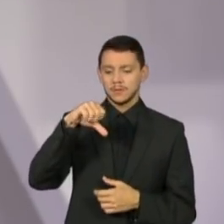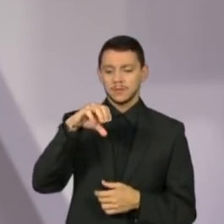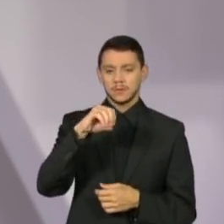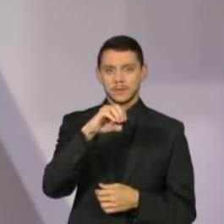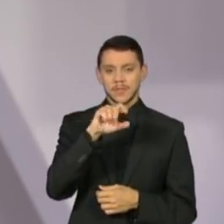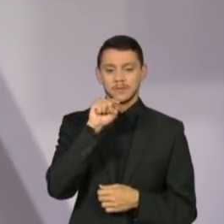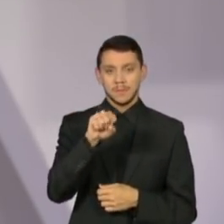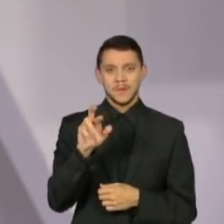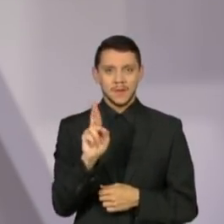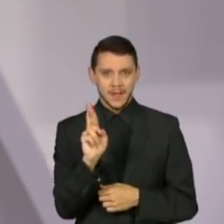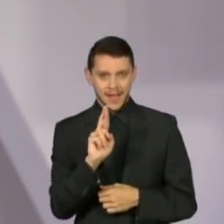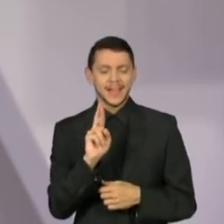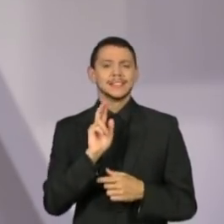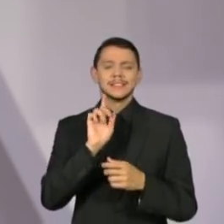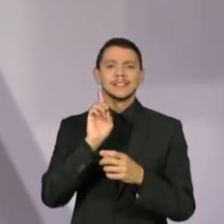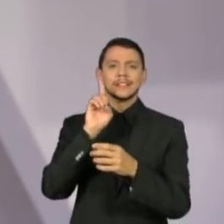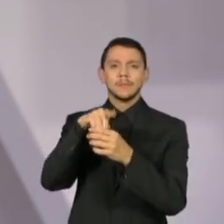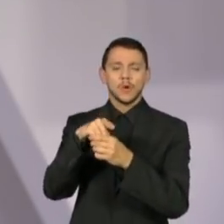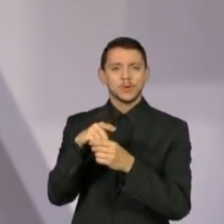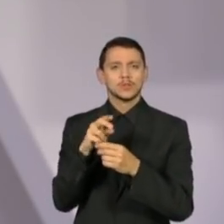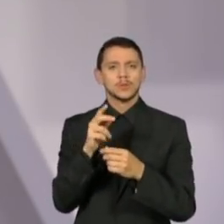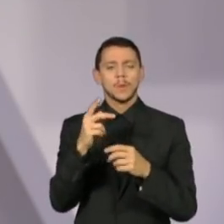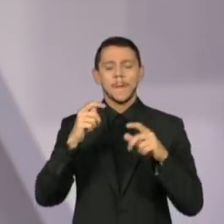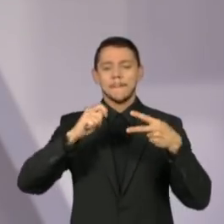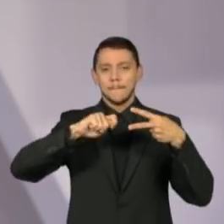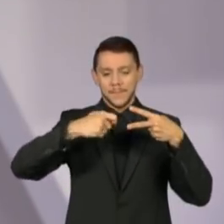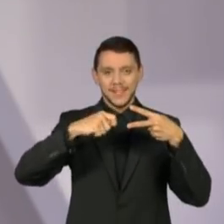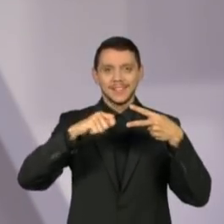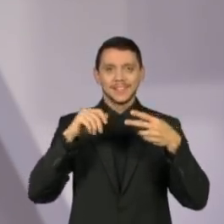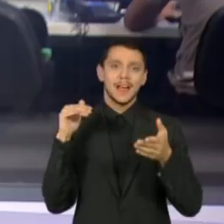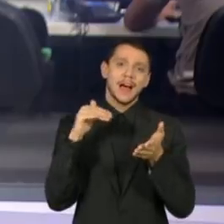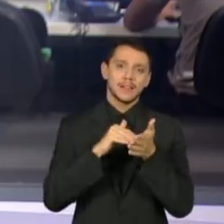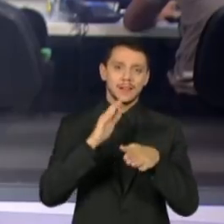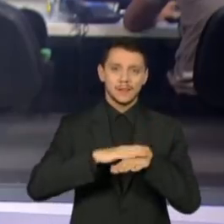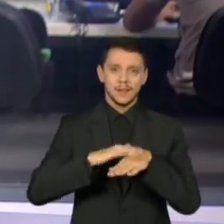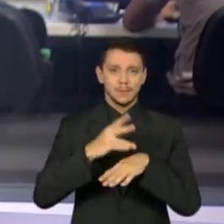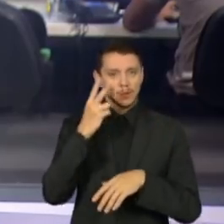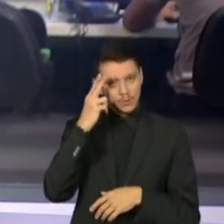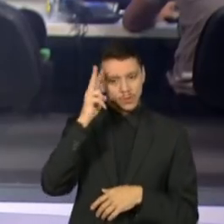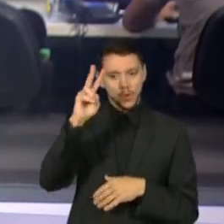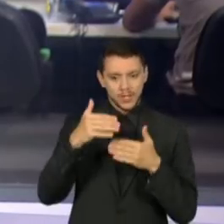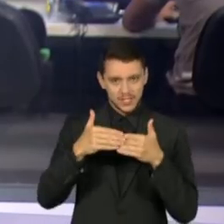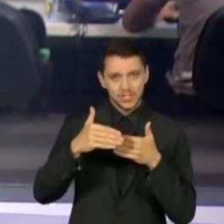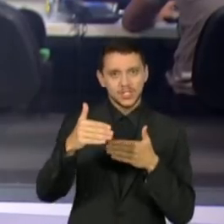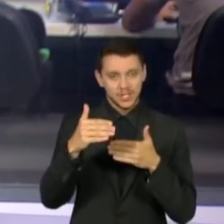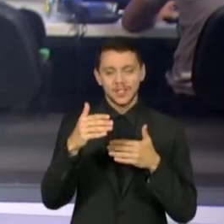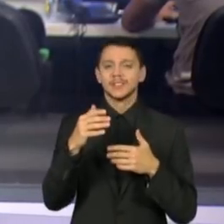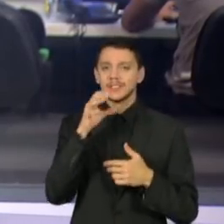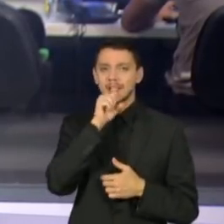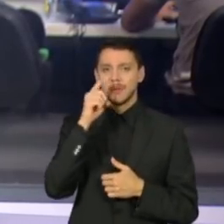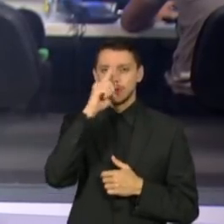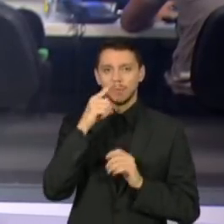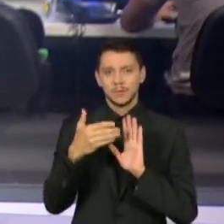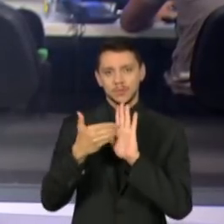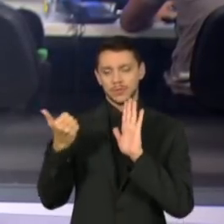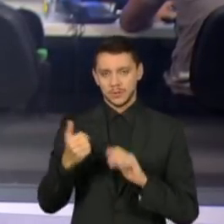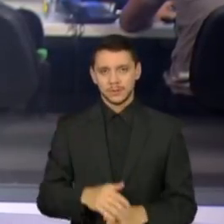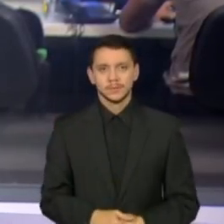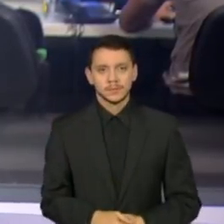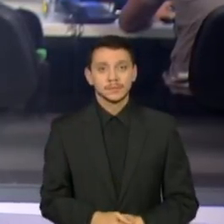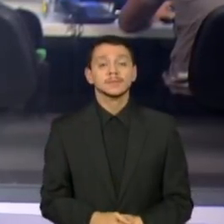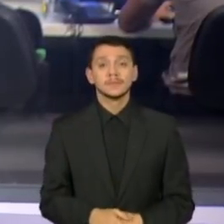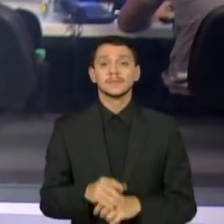depositados via PIX em até 12 dias úteis. A arrecadação do imposto de renda no Brasil